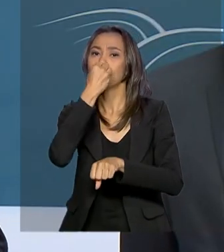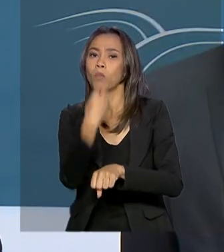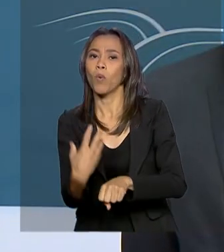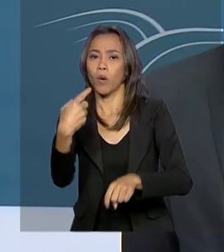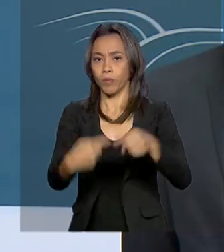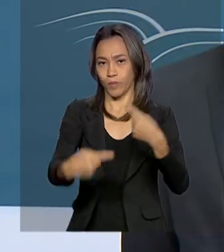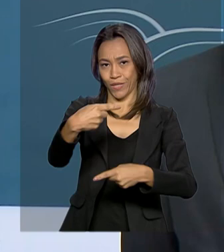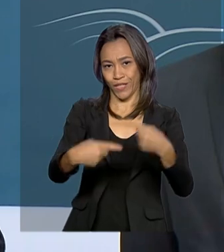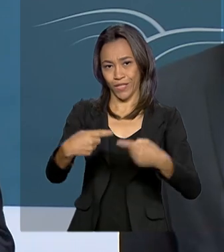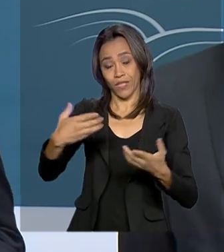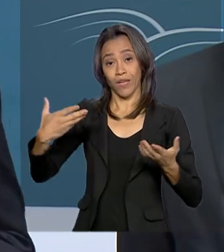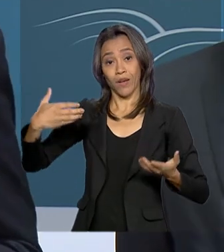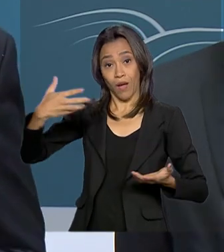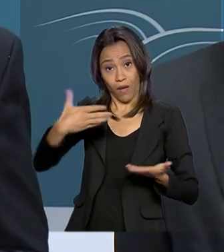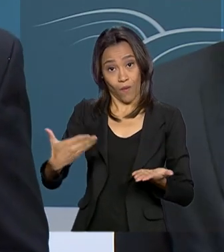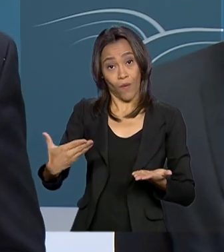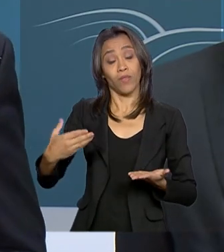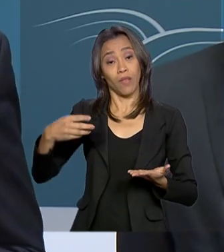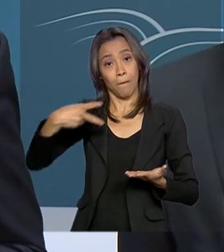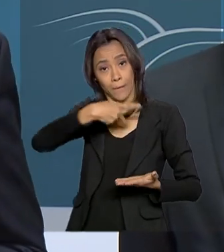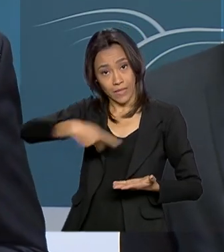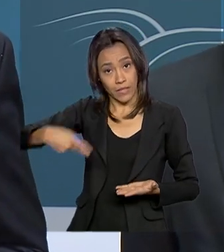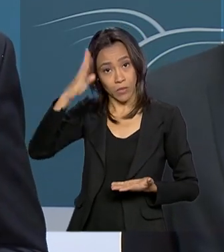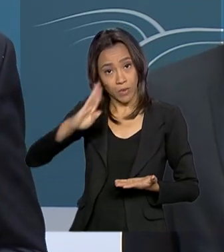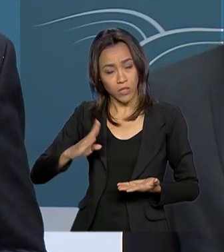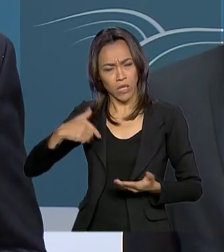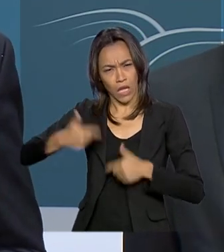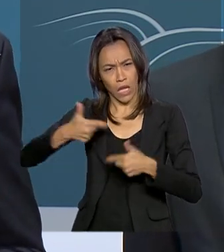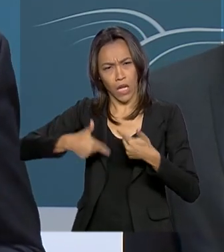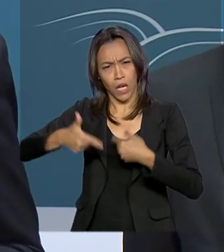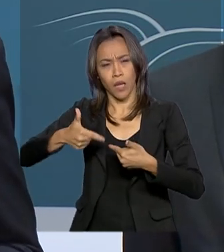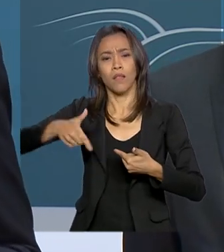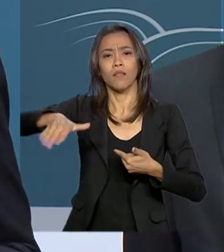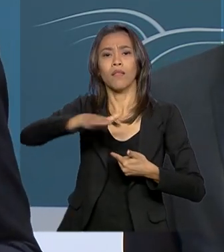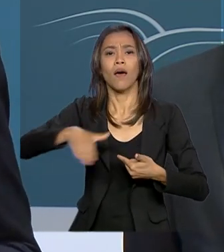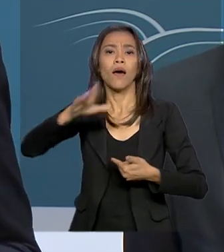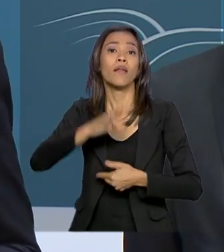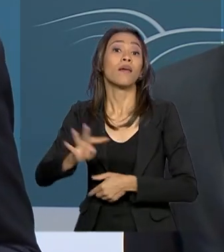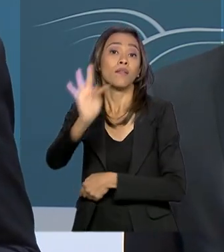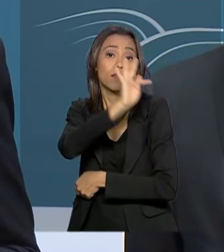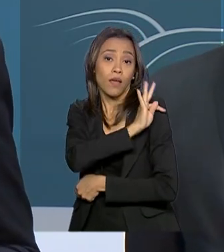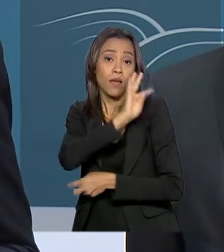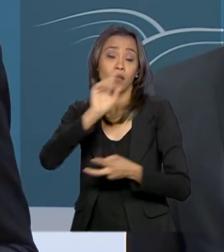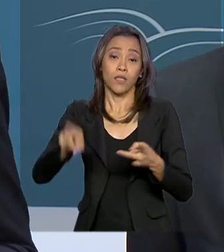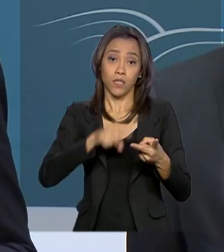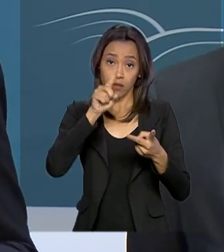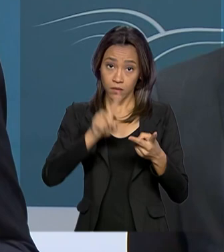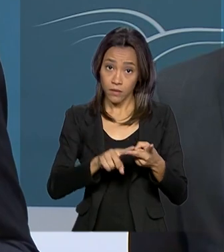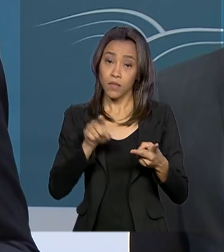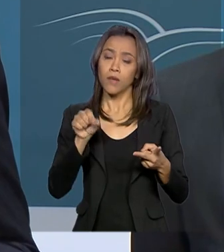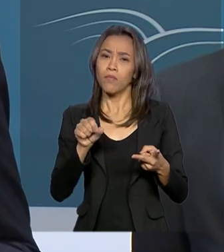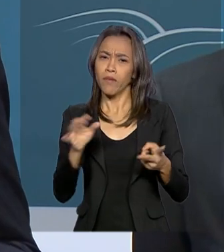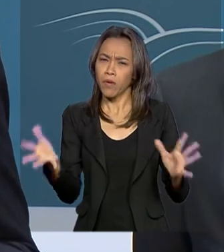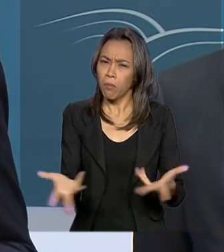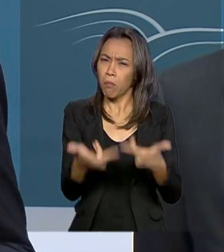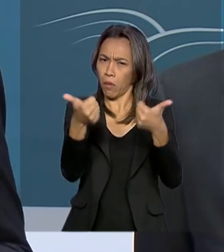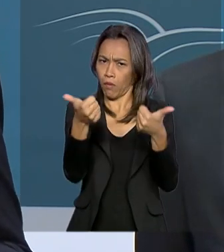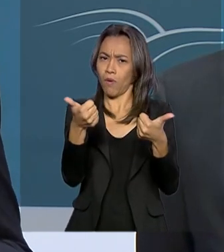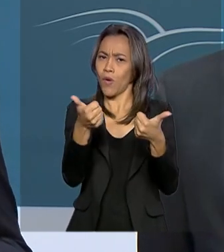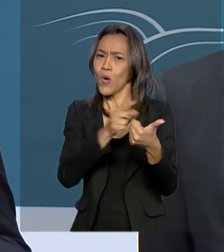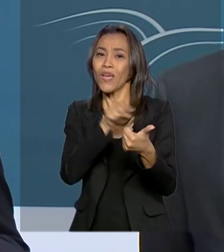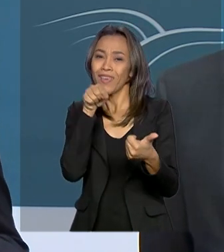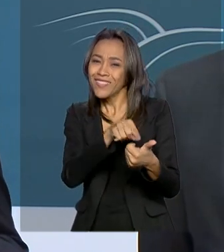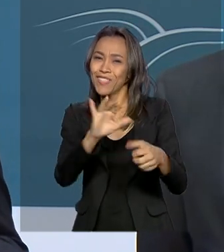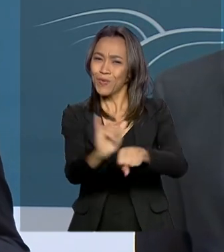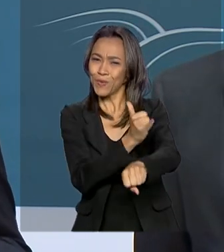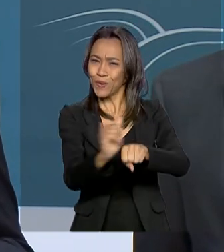Na presidência brasileira, nós trabalhamos intensamente no plano técnico para modernizar a tabela externa comum com o objetivo de torná-la um